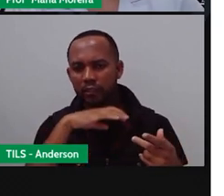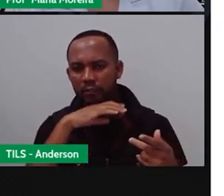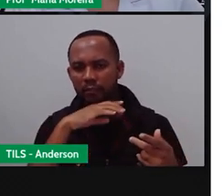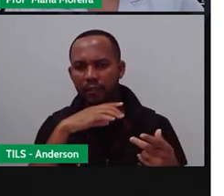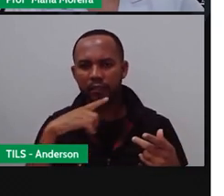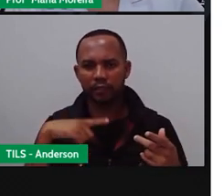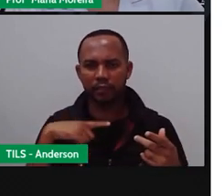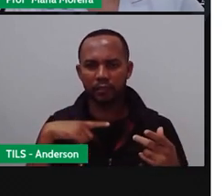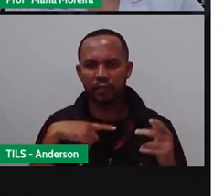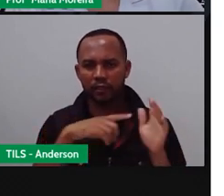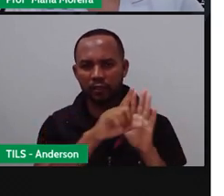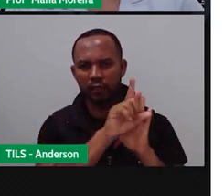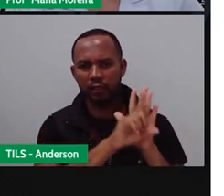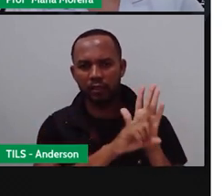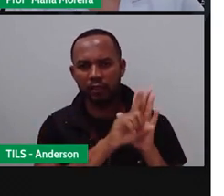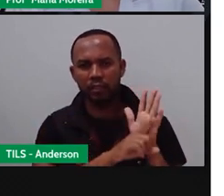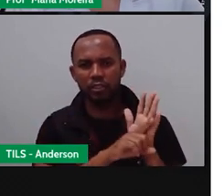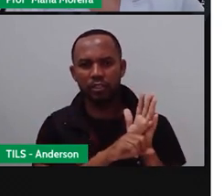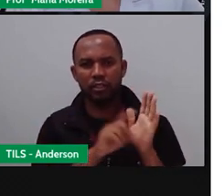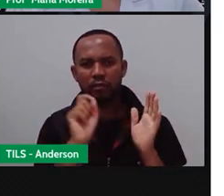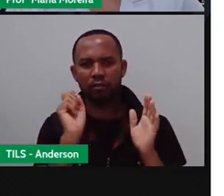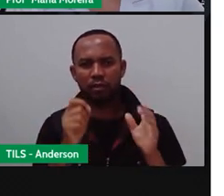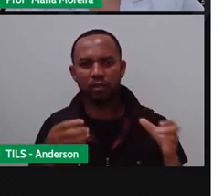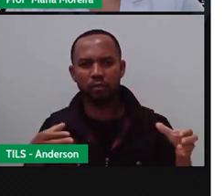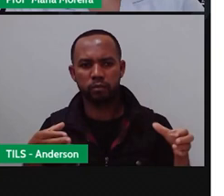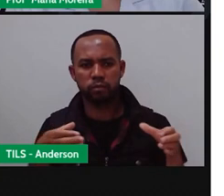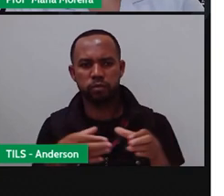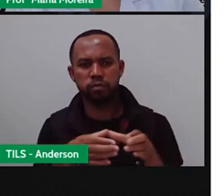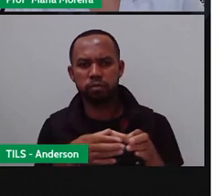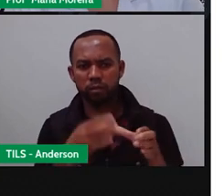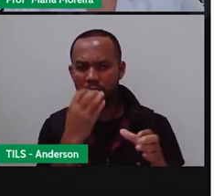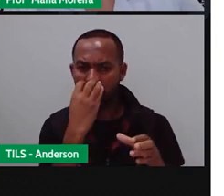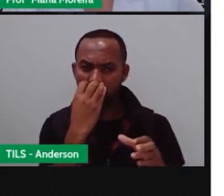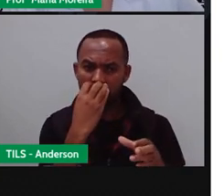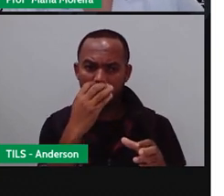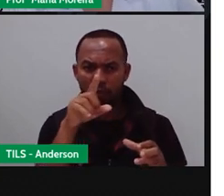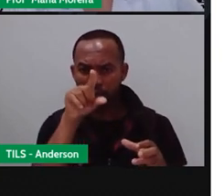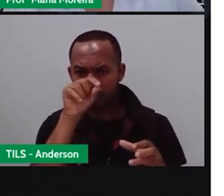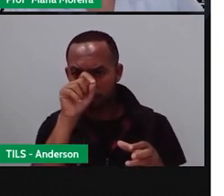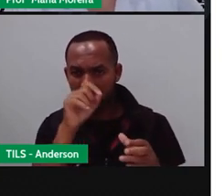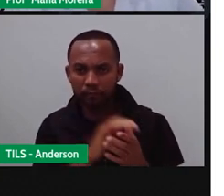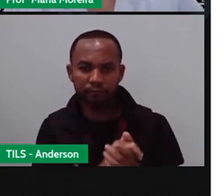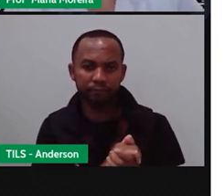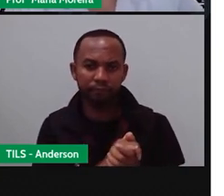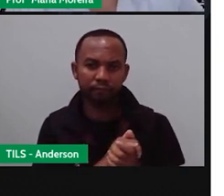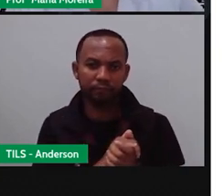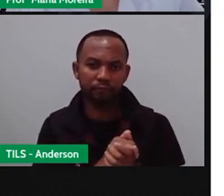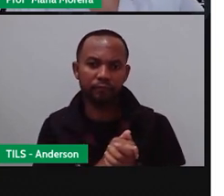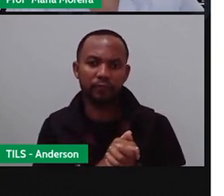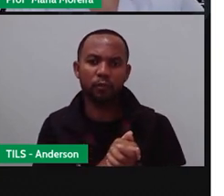área de ocupação e populações o quê? Numerosas. Você sabe que peixinho é esse, Anderson?